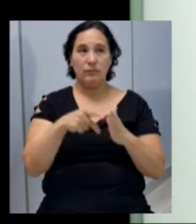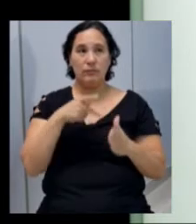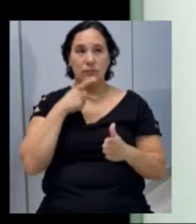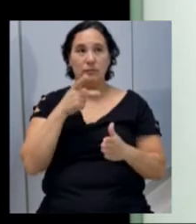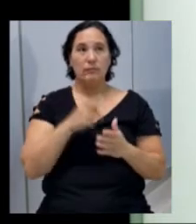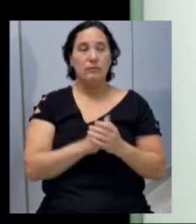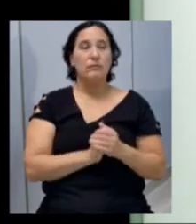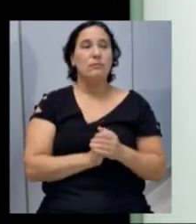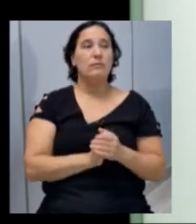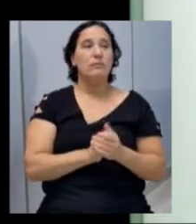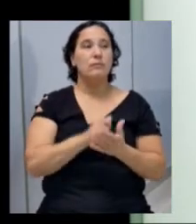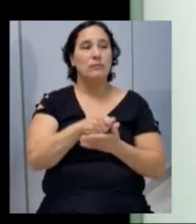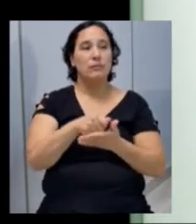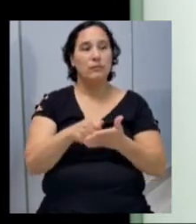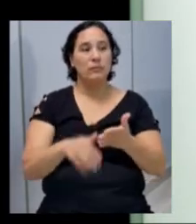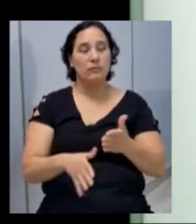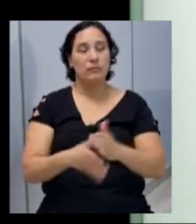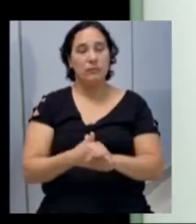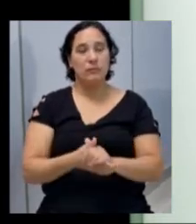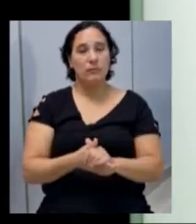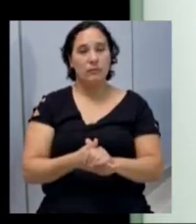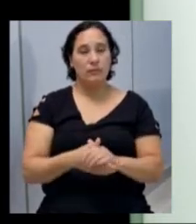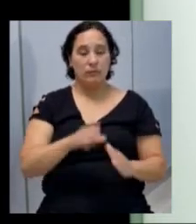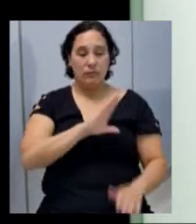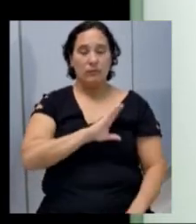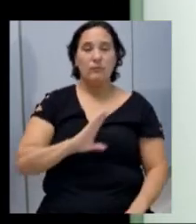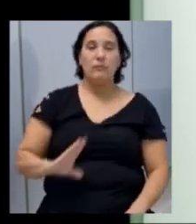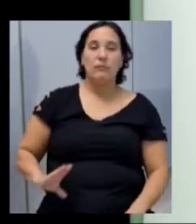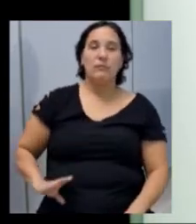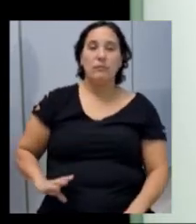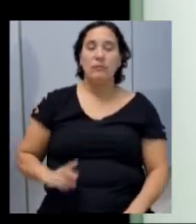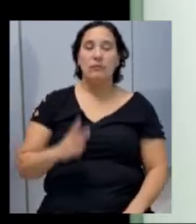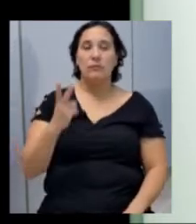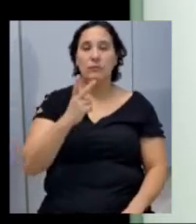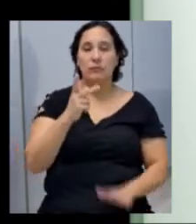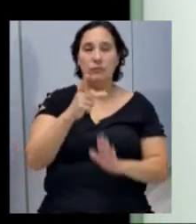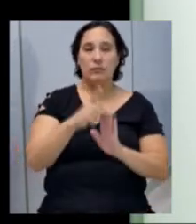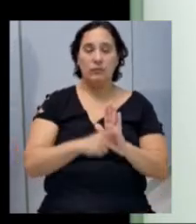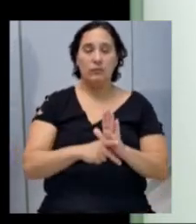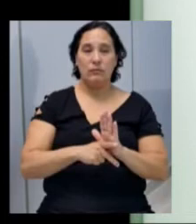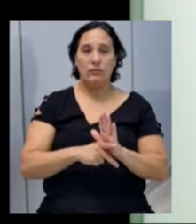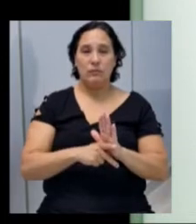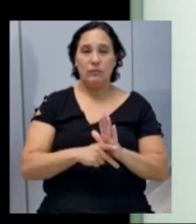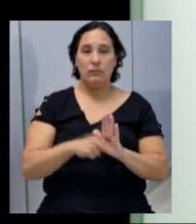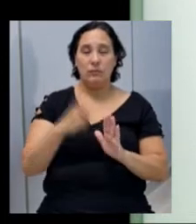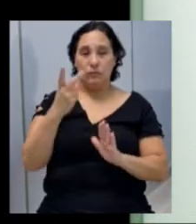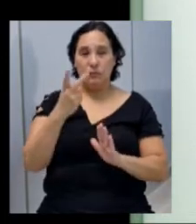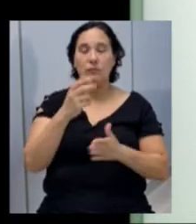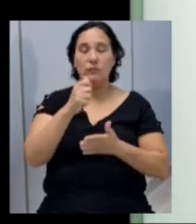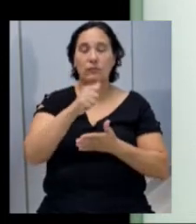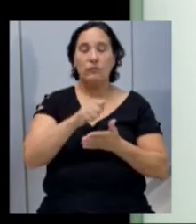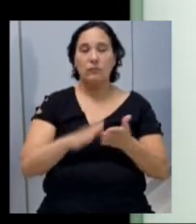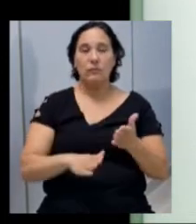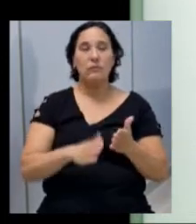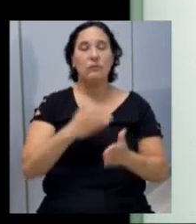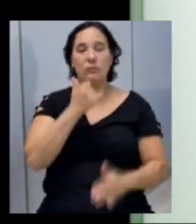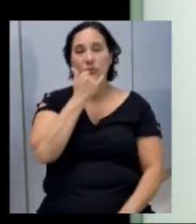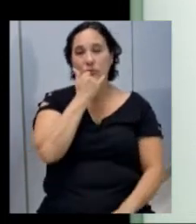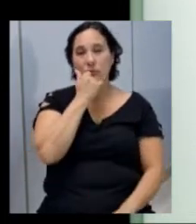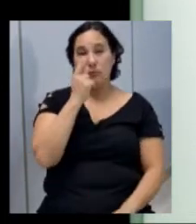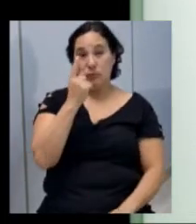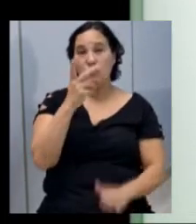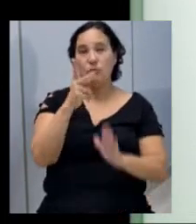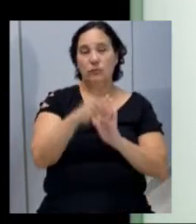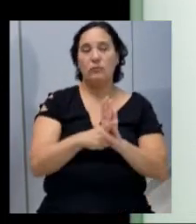no orçamento. Então, dentro da Câmara de Vereadores, são duas atividades, desculpa, e um